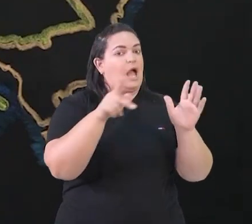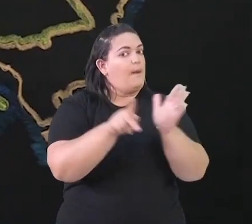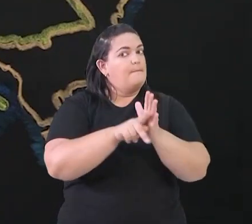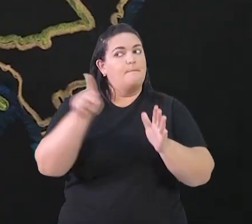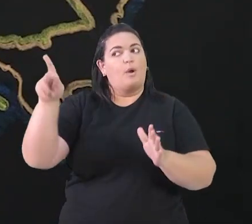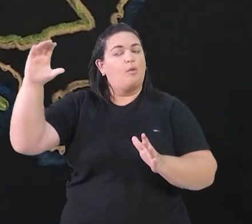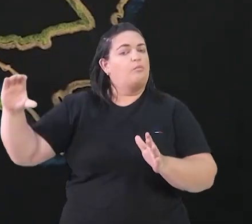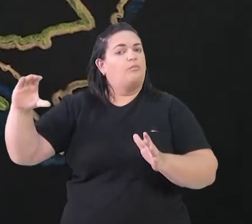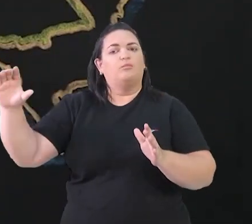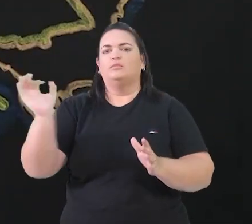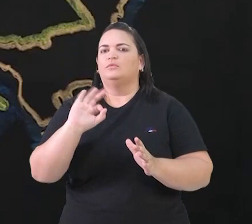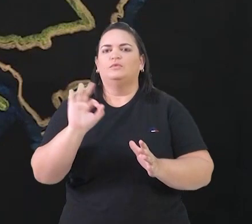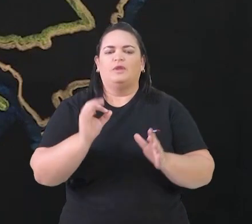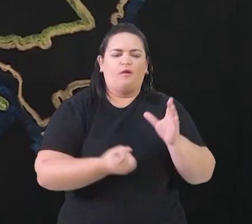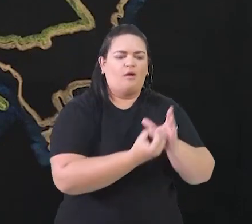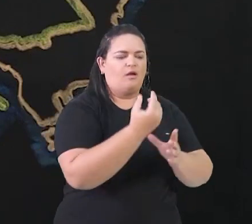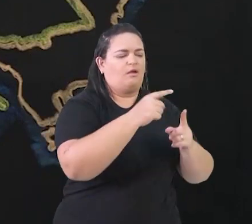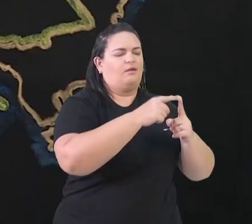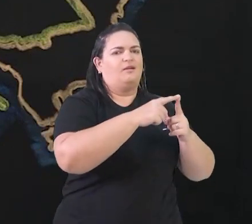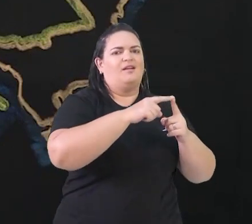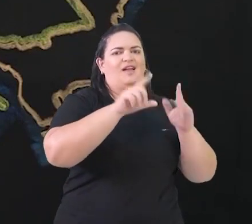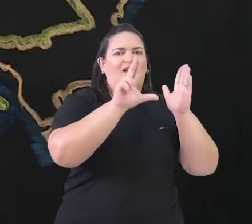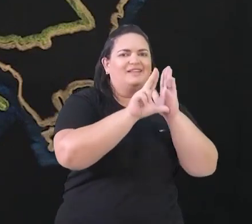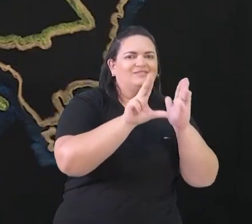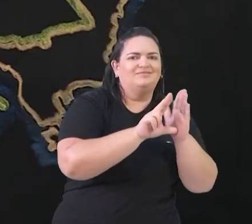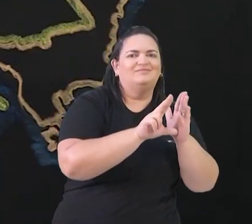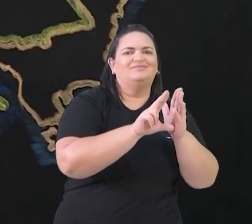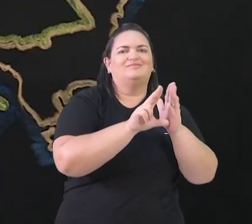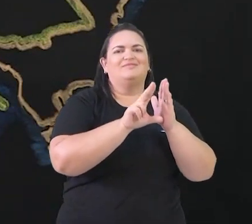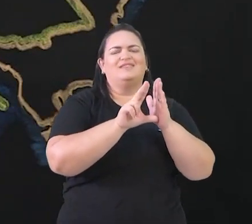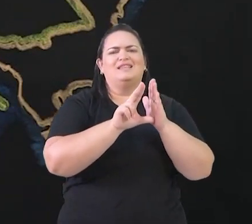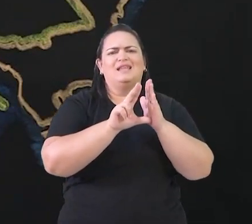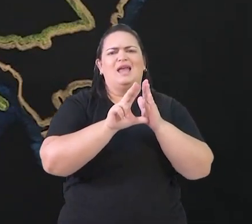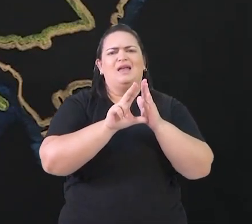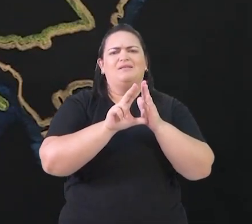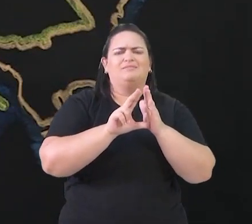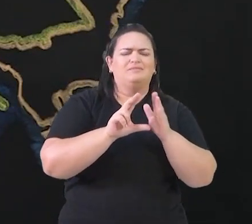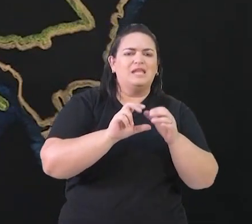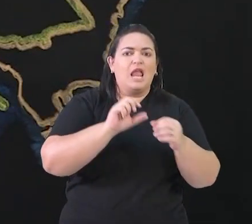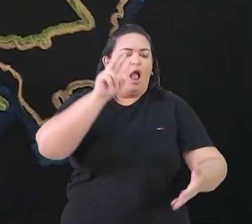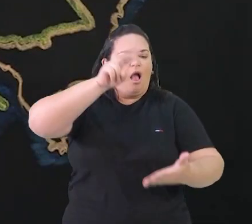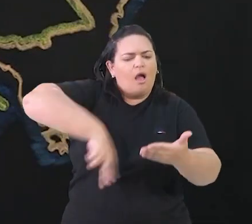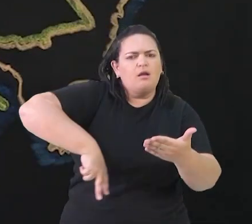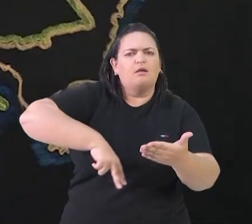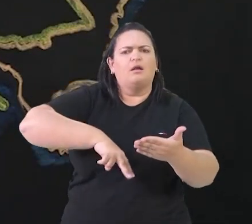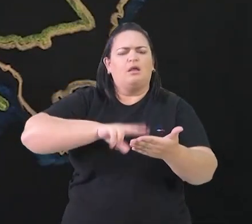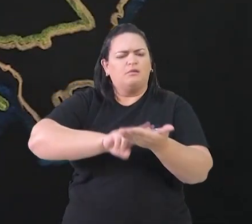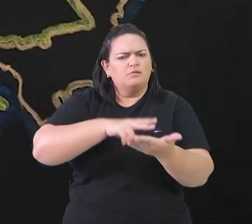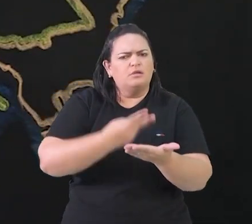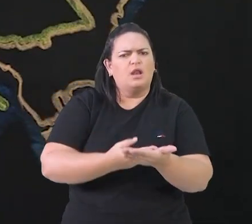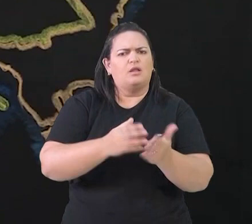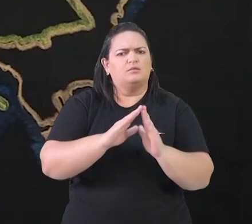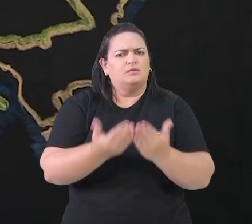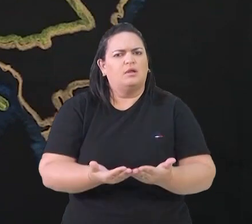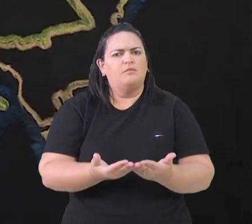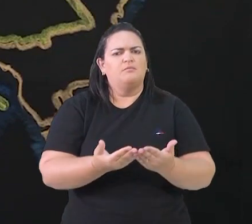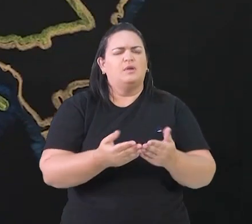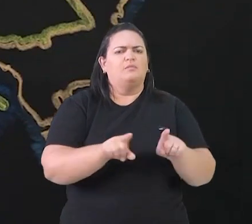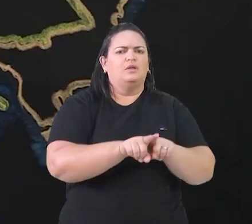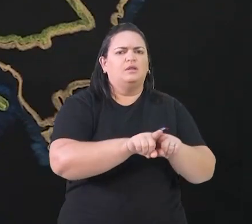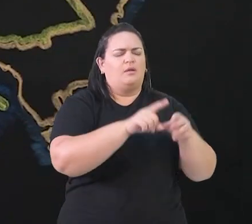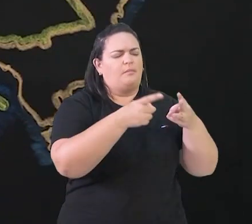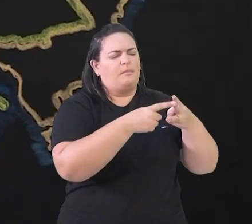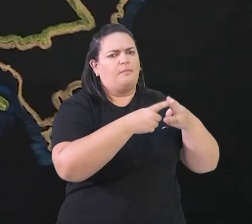Católica, surgissem. Primeiro a Luterana, que defendia a livre interpretação da Bíblia, que falava em salvação pela fé. Depois a